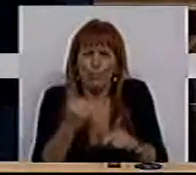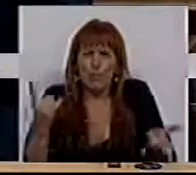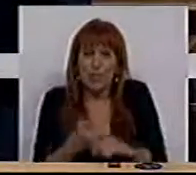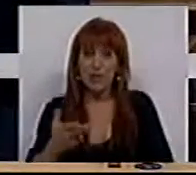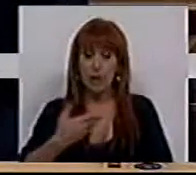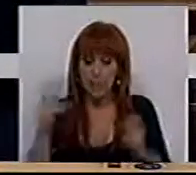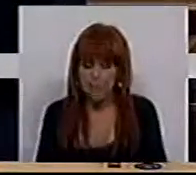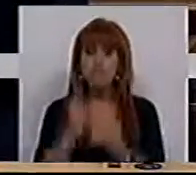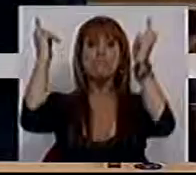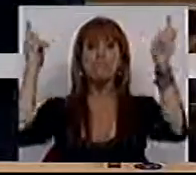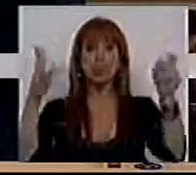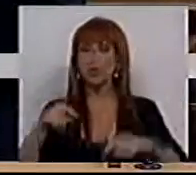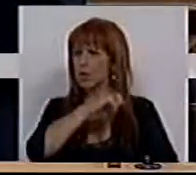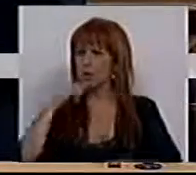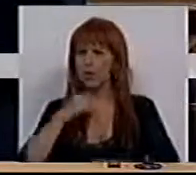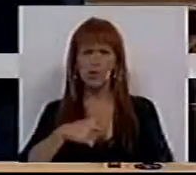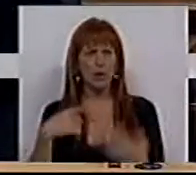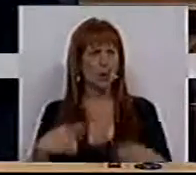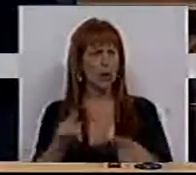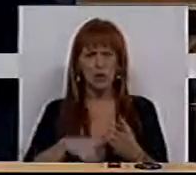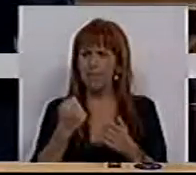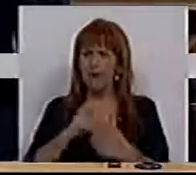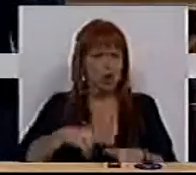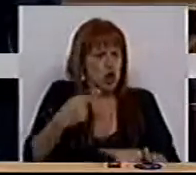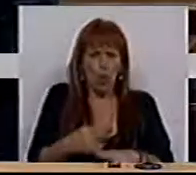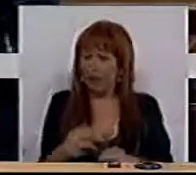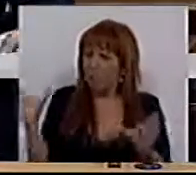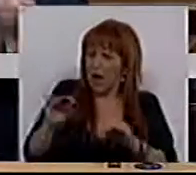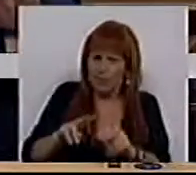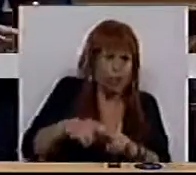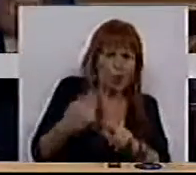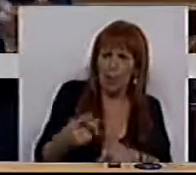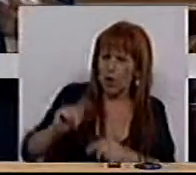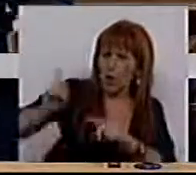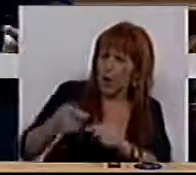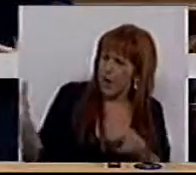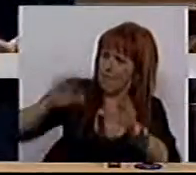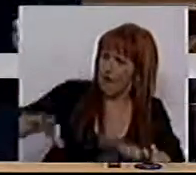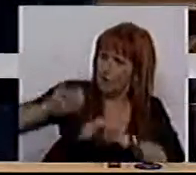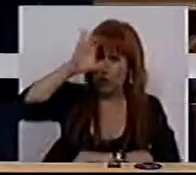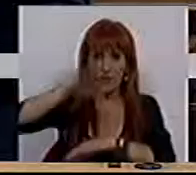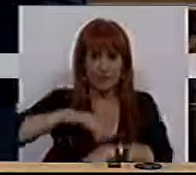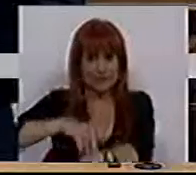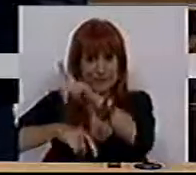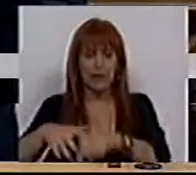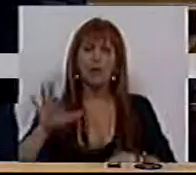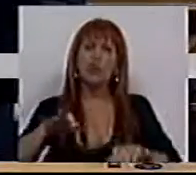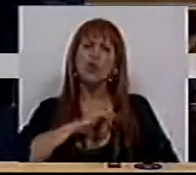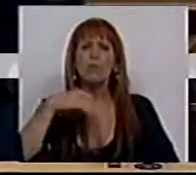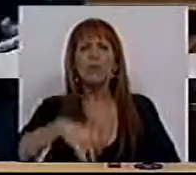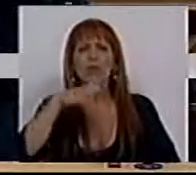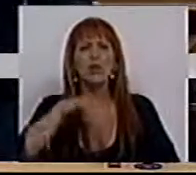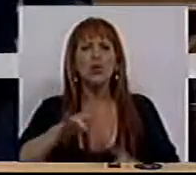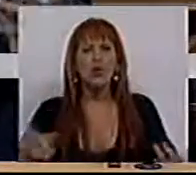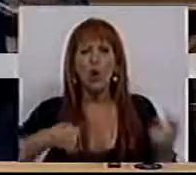porque a dívida aumentou e os sacrifícios vieram sempre em dobro, cada vez mais, a cada ano que passou com este Governo. Termina então, Sr. Presidente,